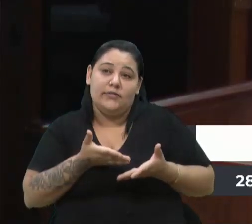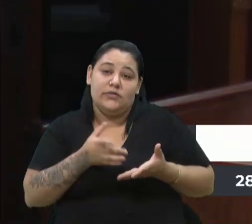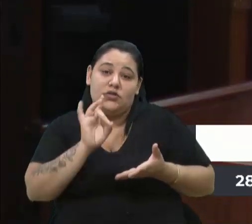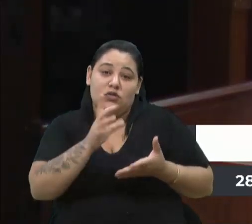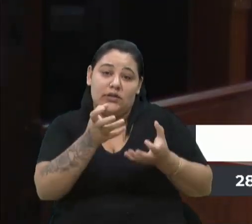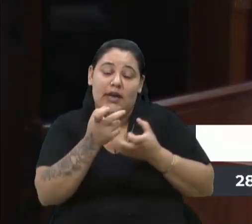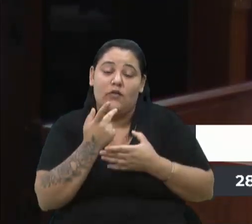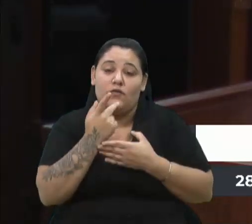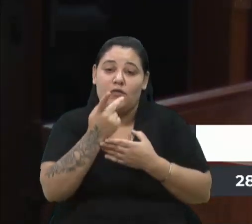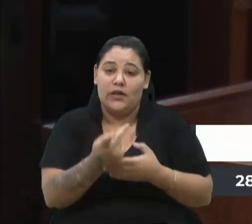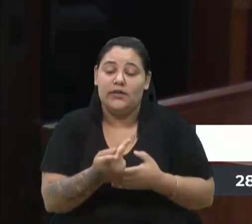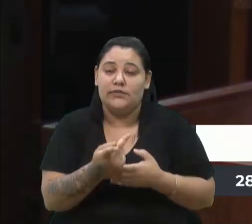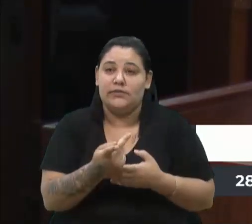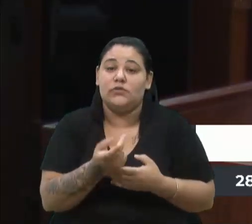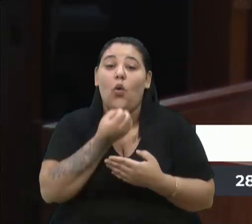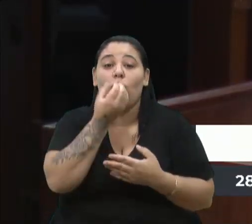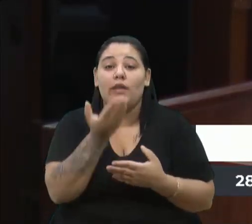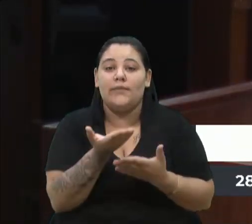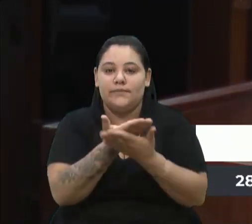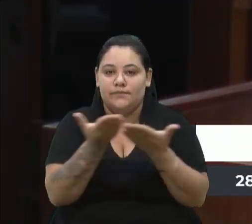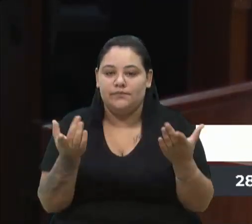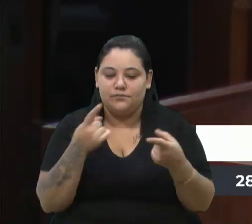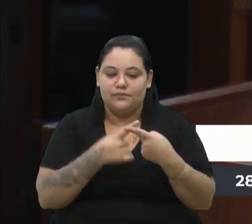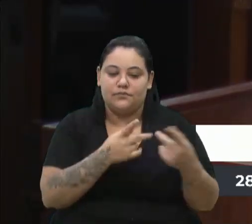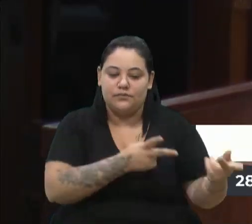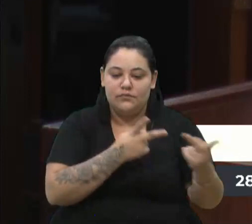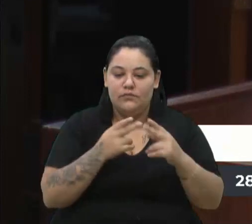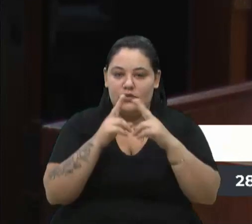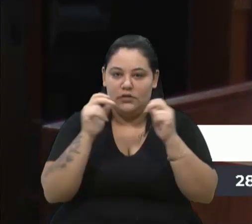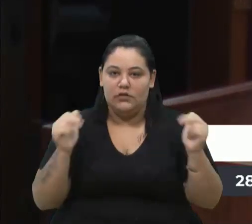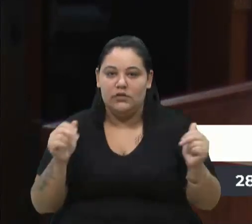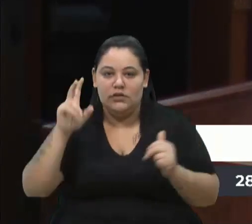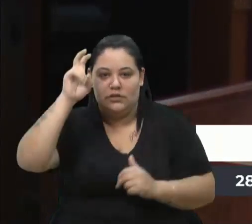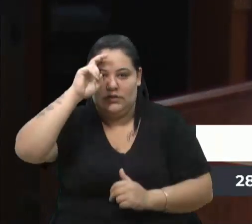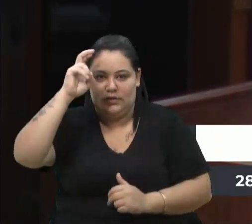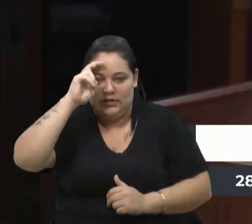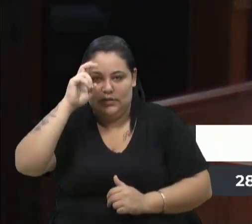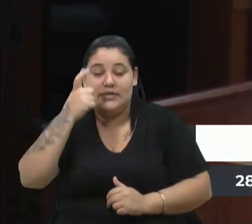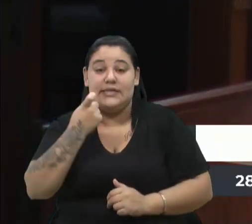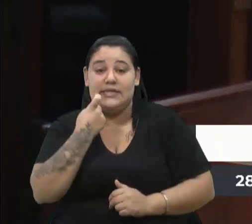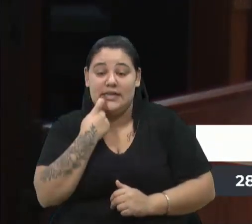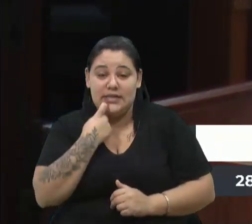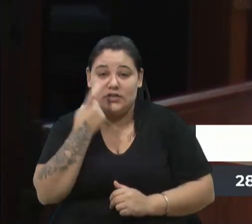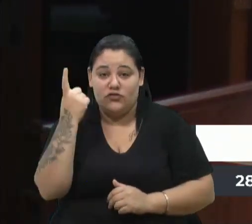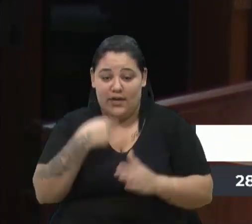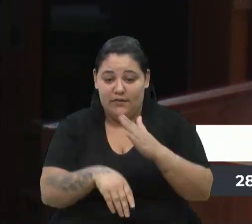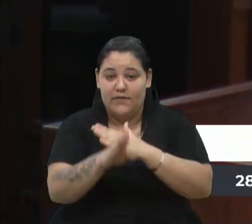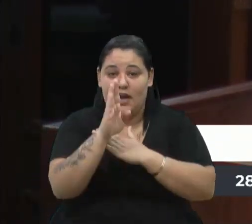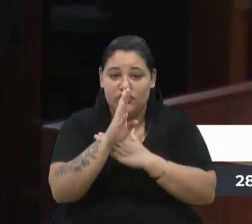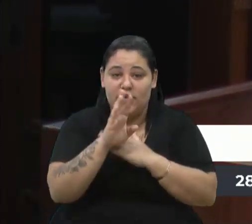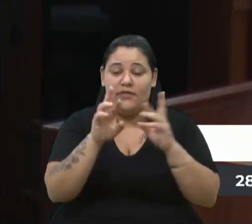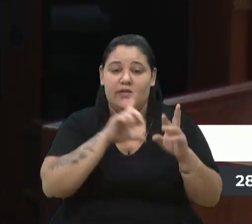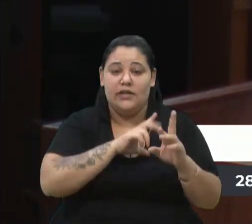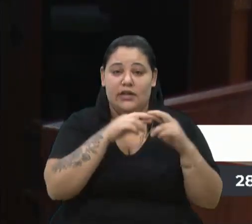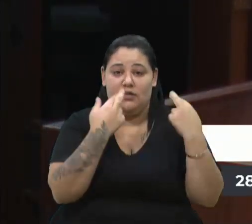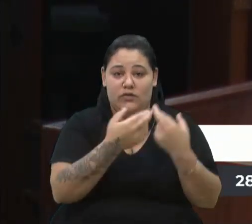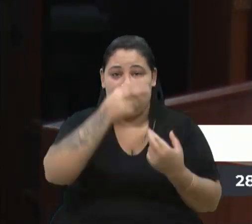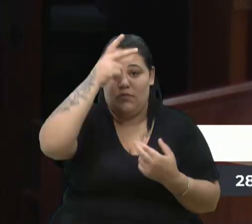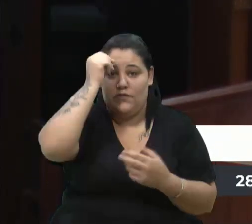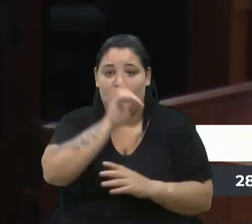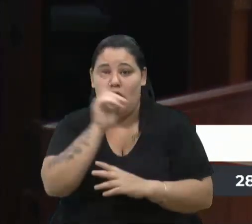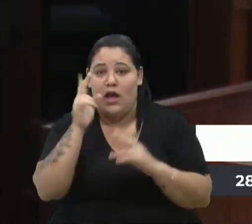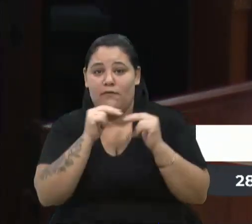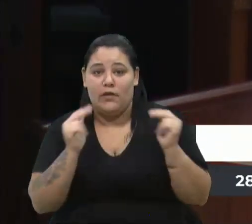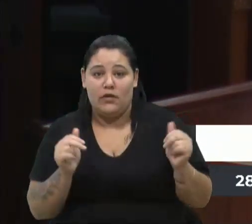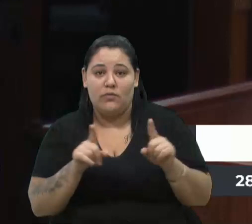adiantar aqui porque esta nossa visita em Florianópolis na quinta-feira e sexta que vamos ter a reunião com o prefeito lá a gente